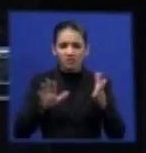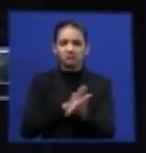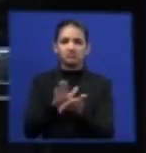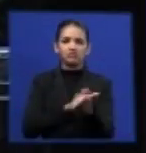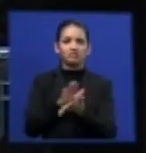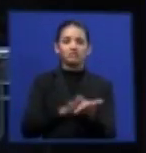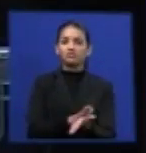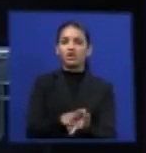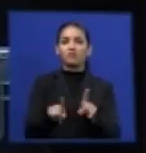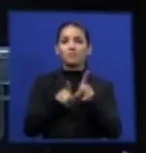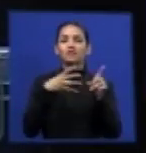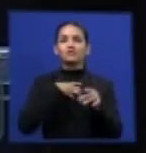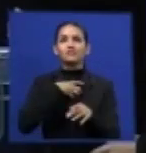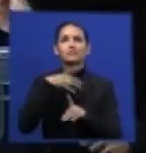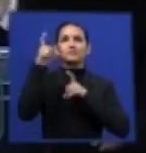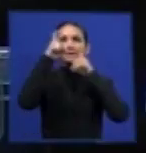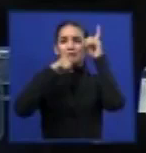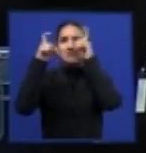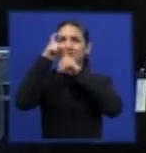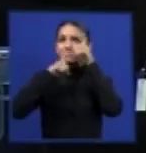nisto não é o fato